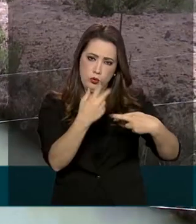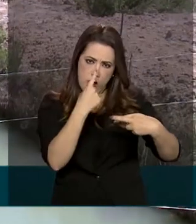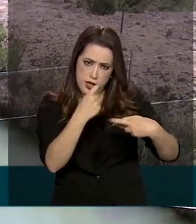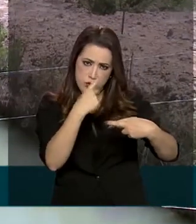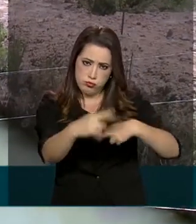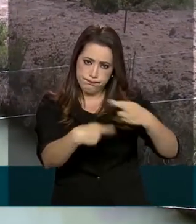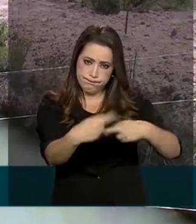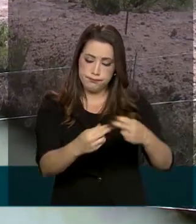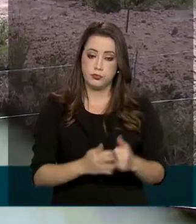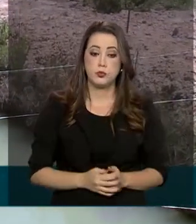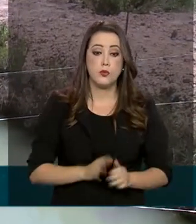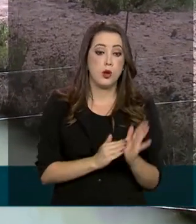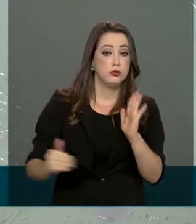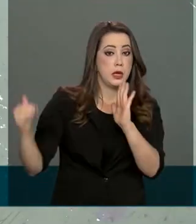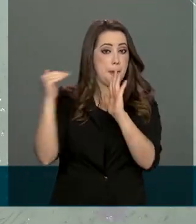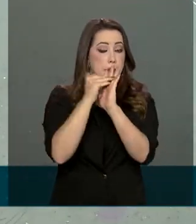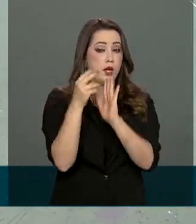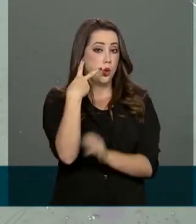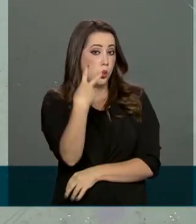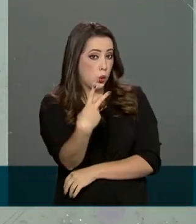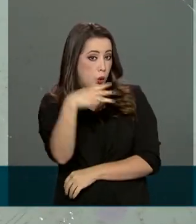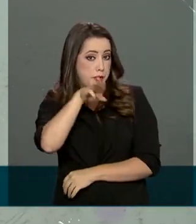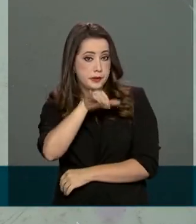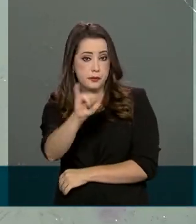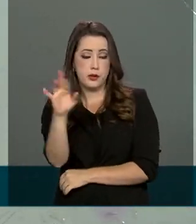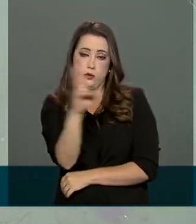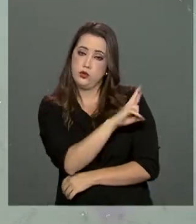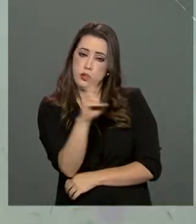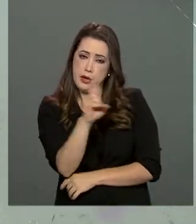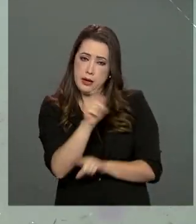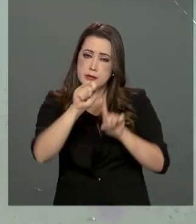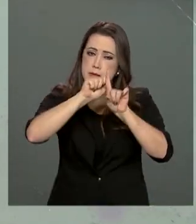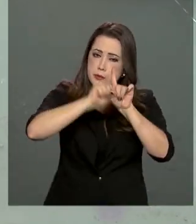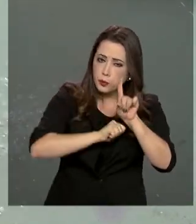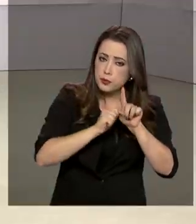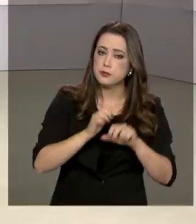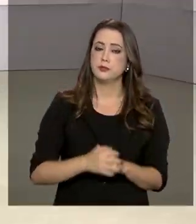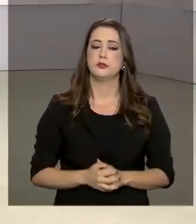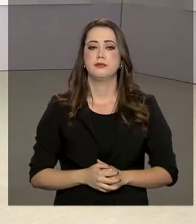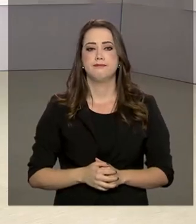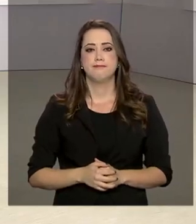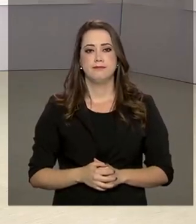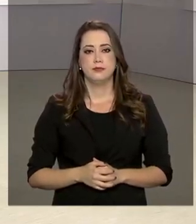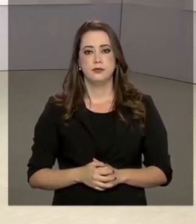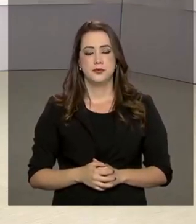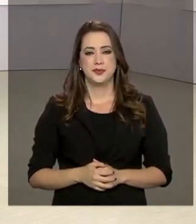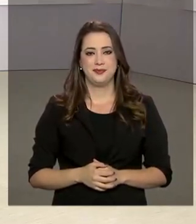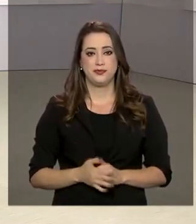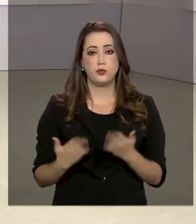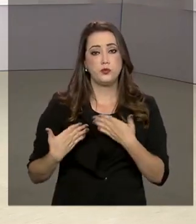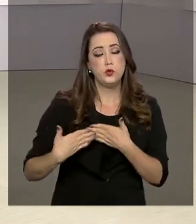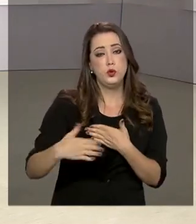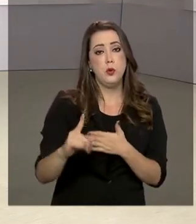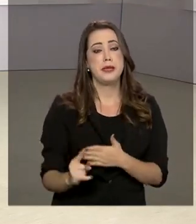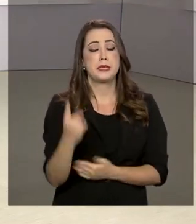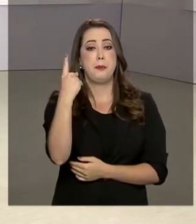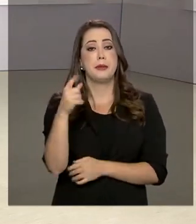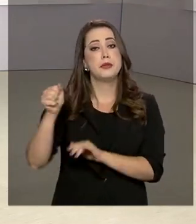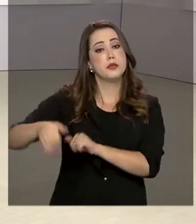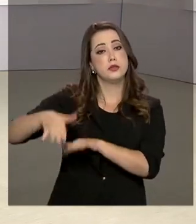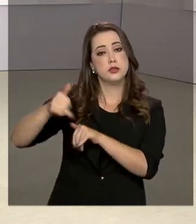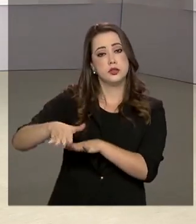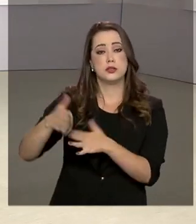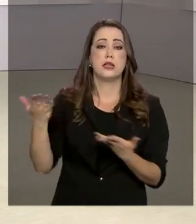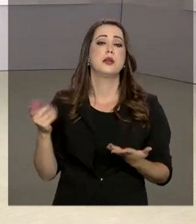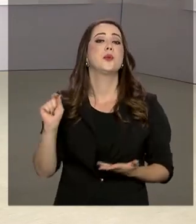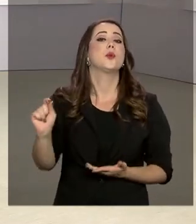ultrapassam os 2 bilhões e 300 milhões de reais por mês. A partir de 1º de setembro, vai